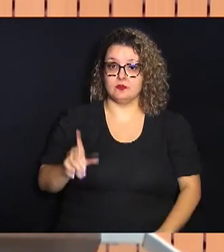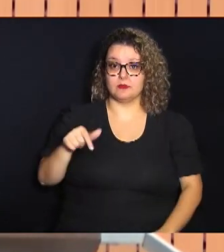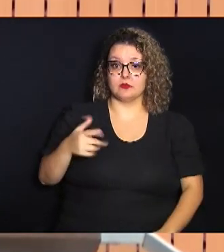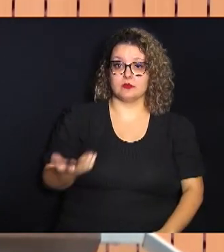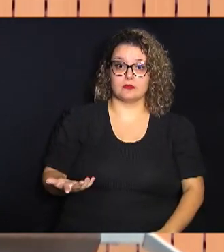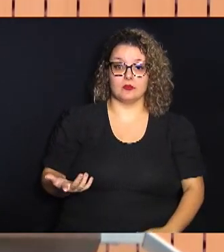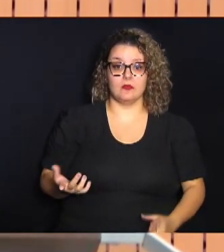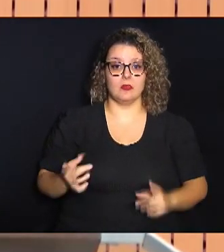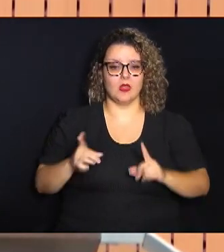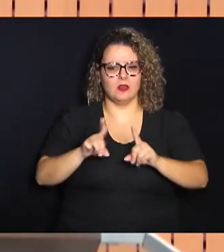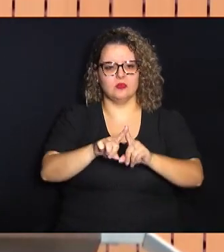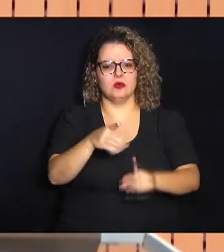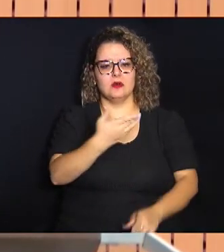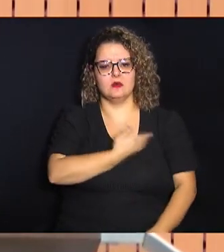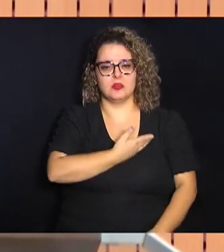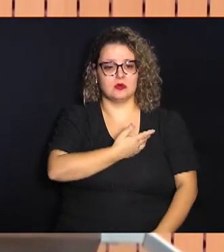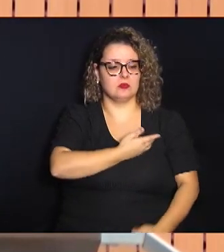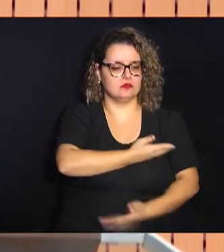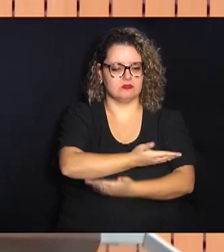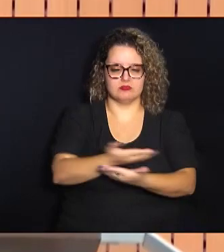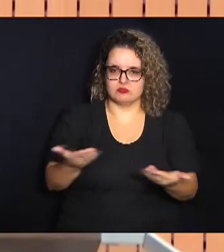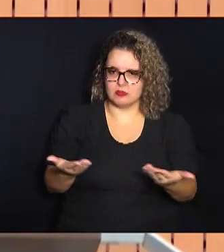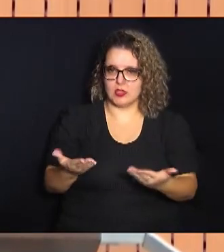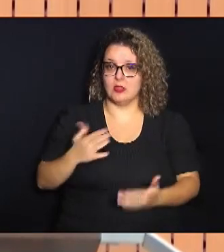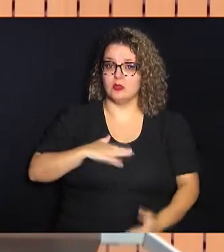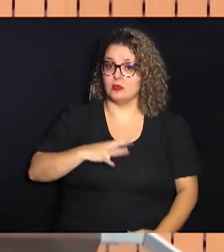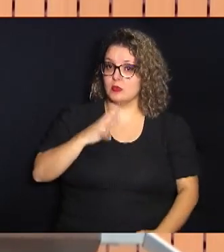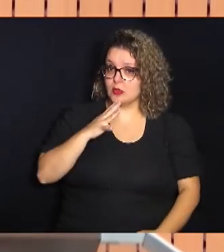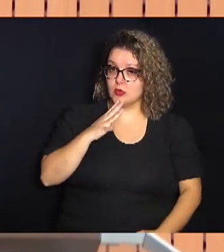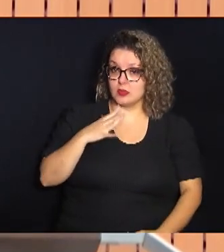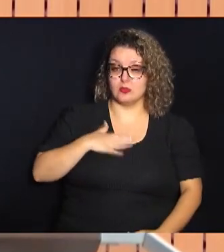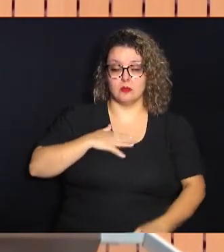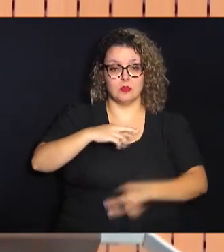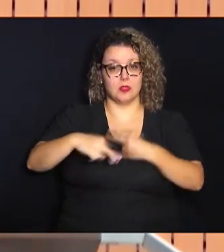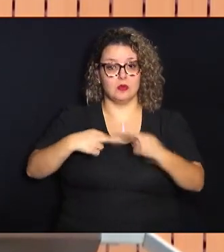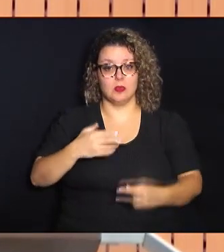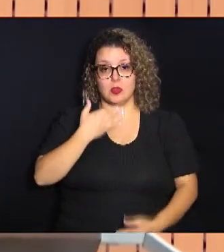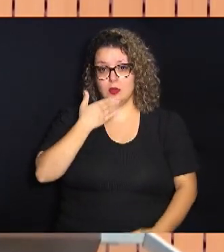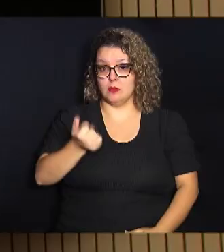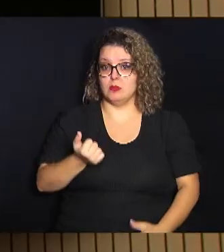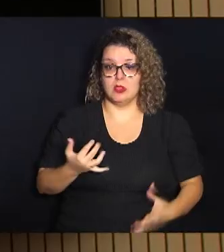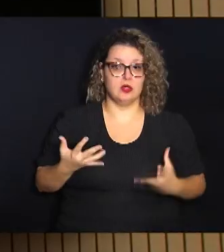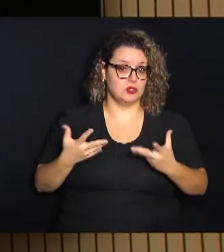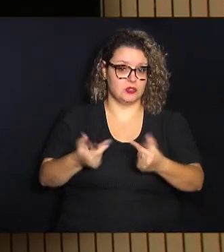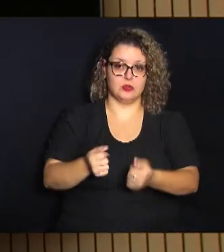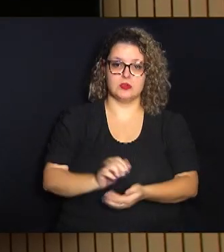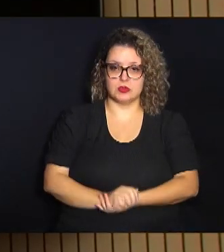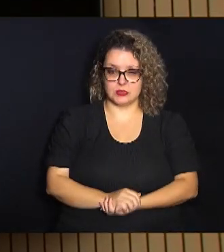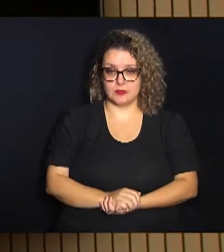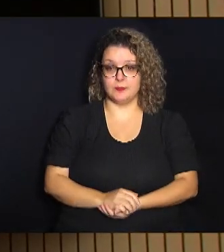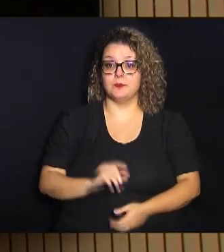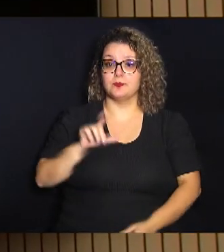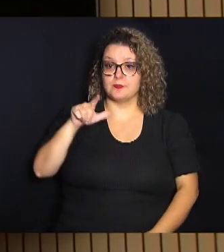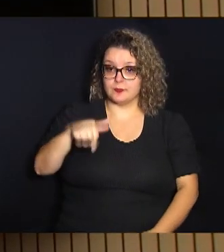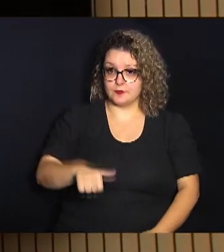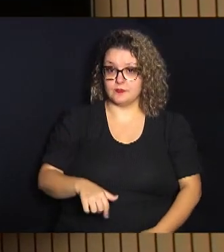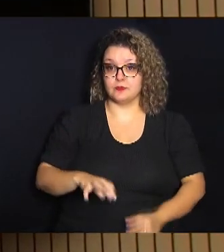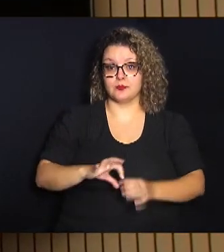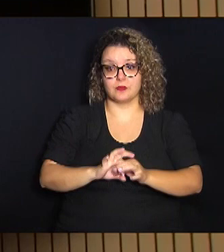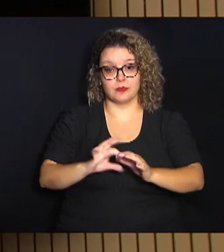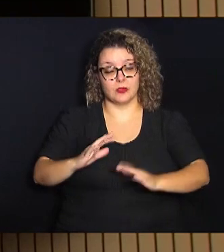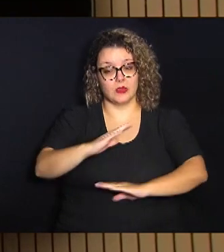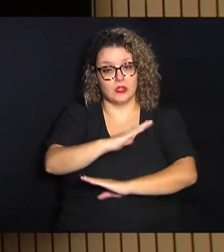e no meu conhecimento, no meu relacionamento, o melhor entre os melhores. Depois que deixou a Câmara,